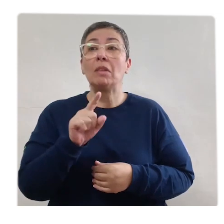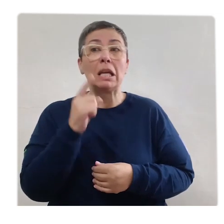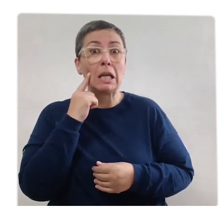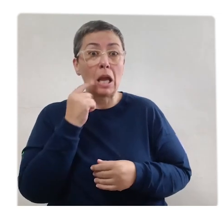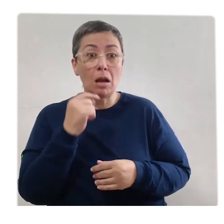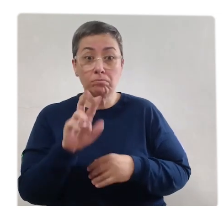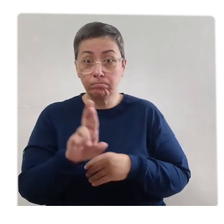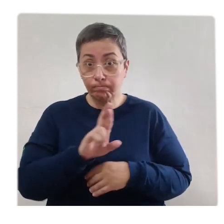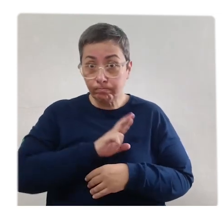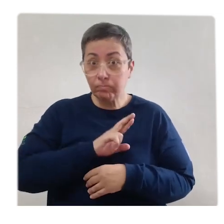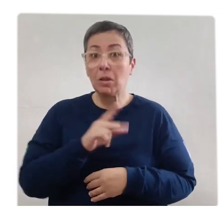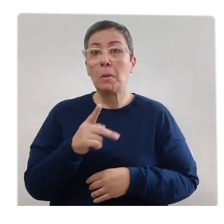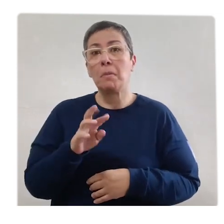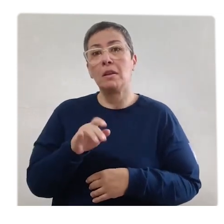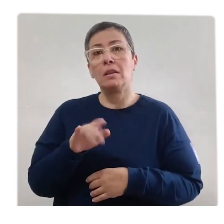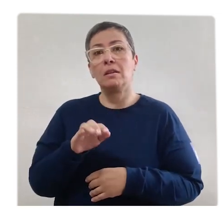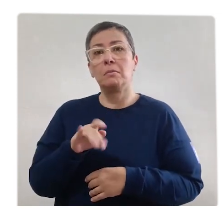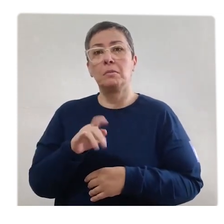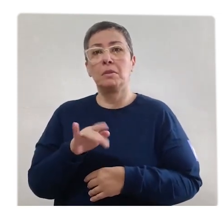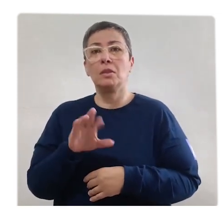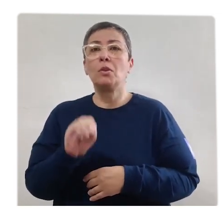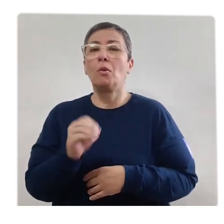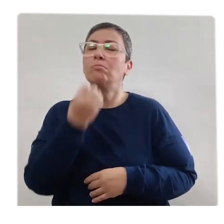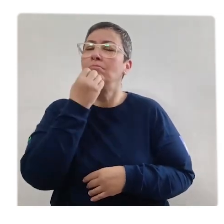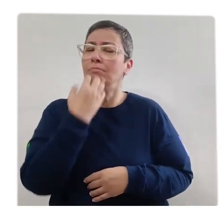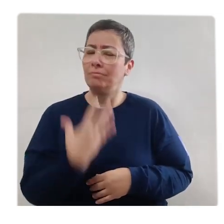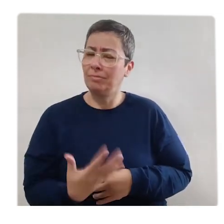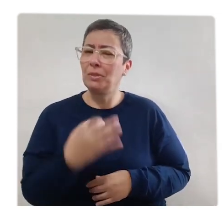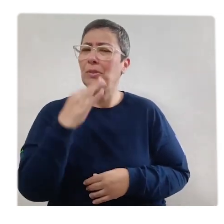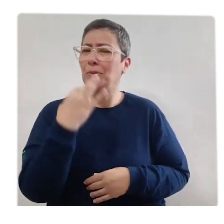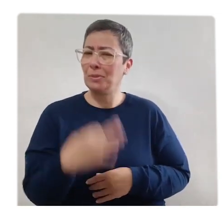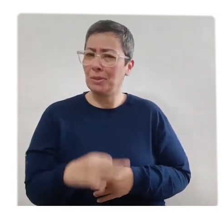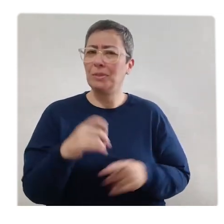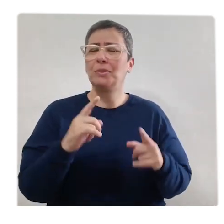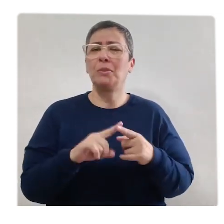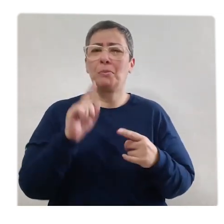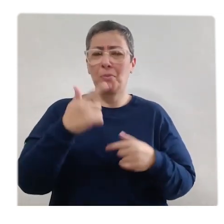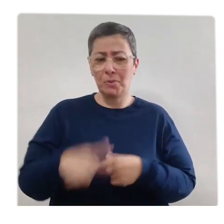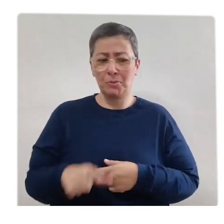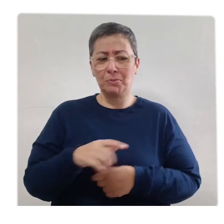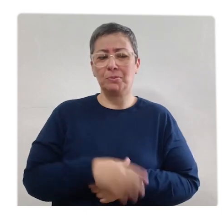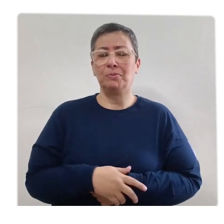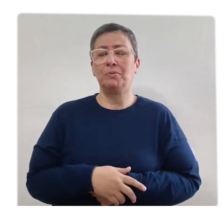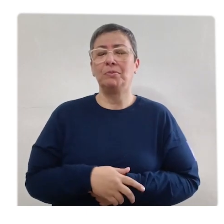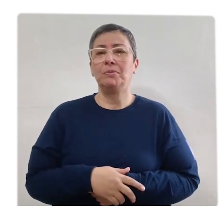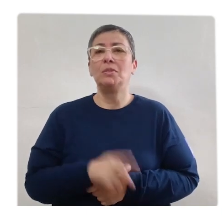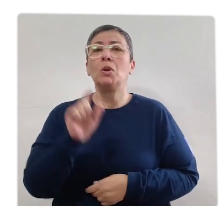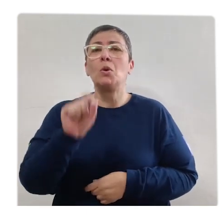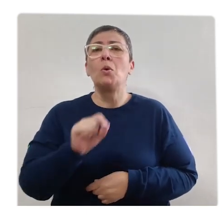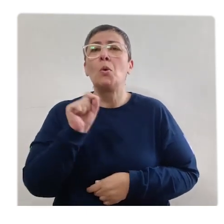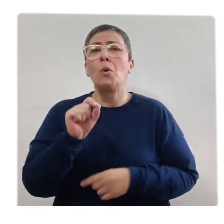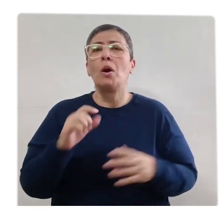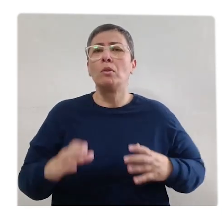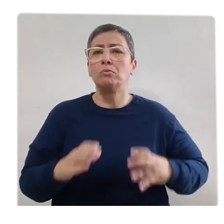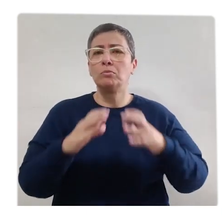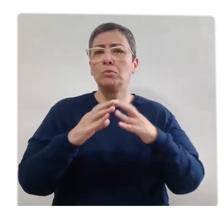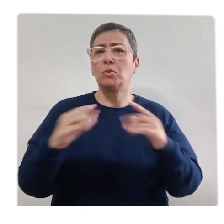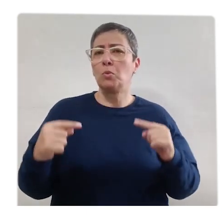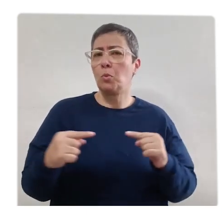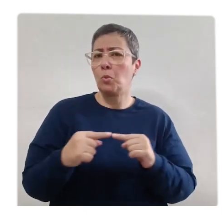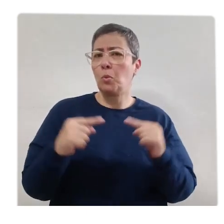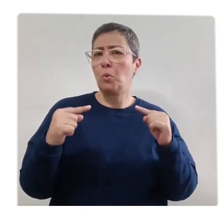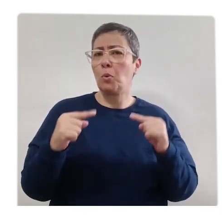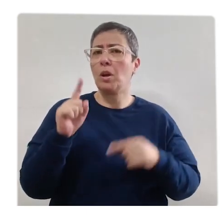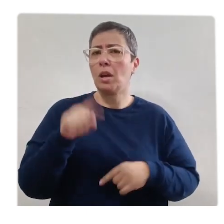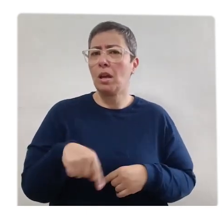Se você respondeu Paralelepípedo Muito bem Agora vamos ver mais um Qual sólido